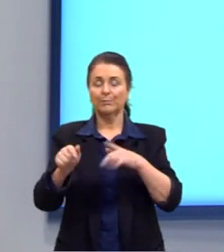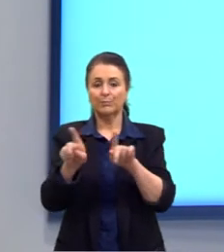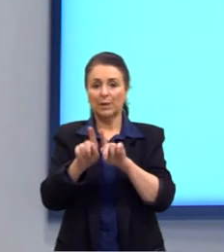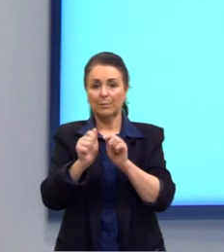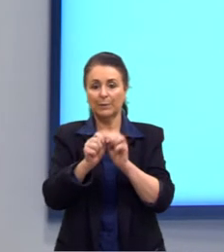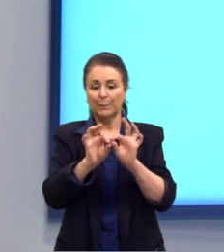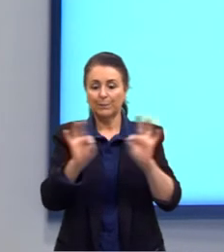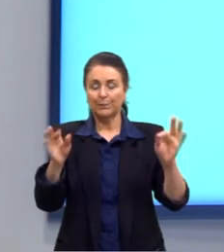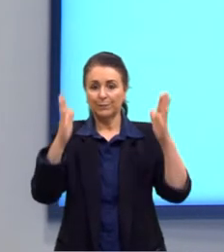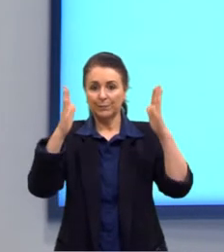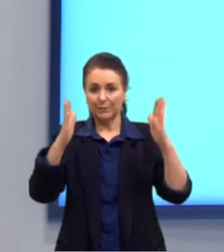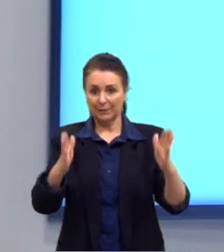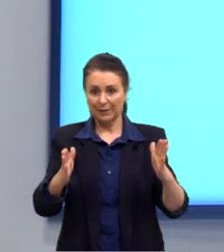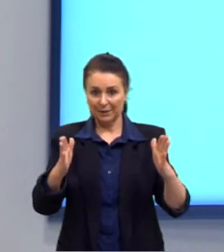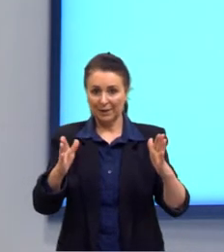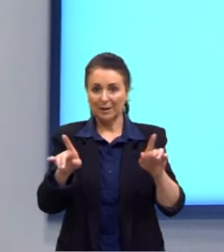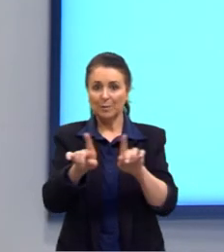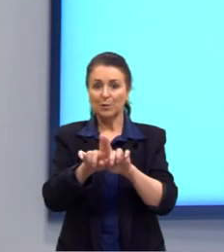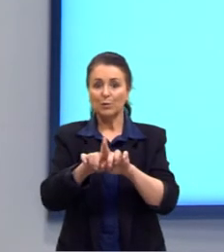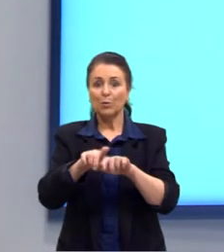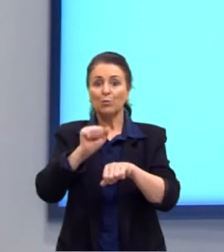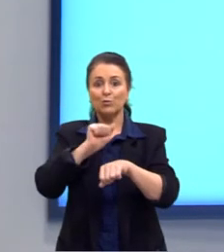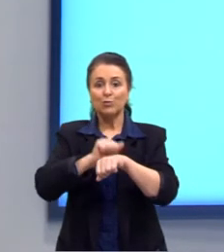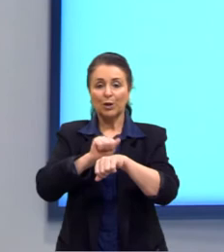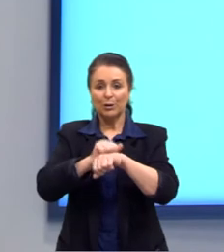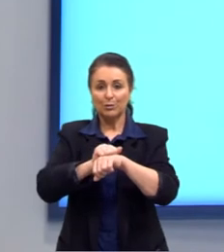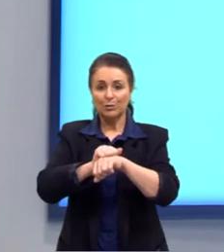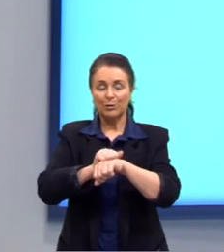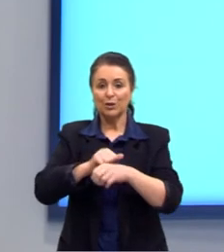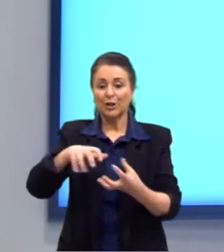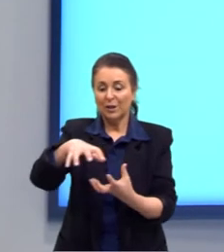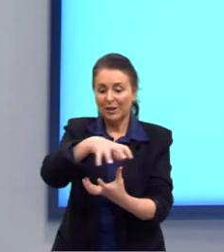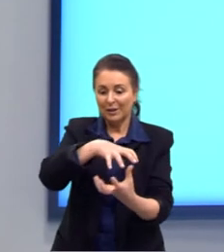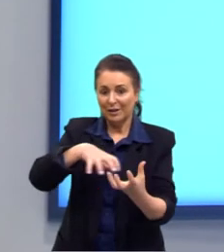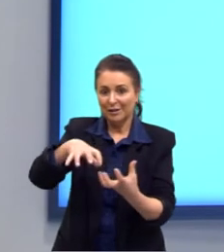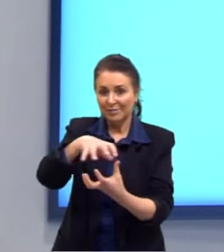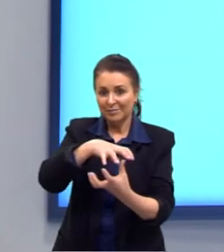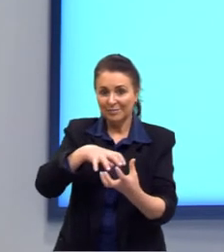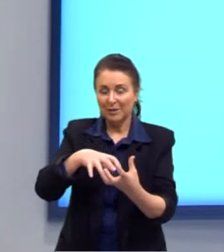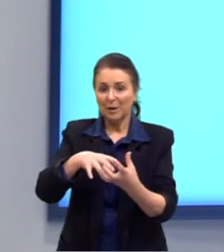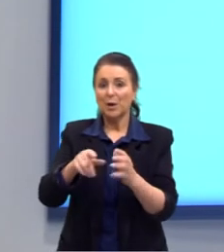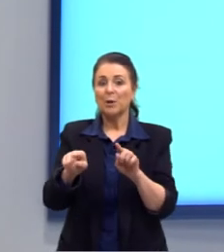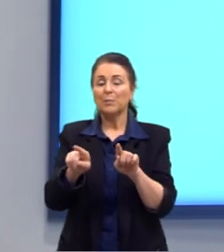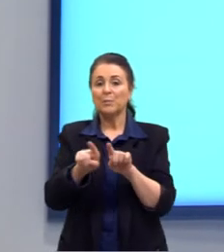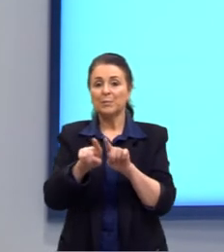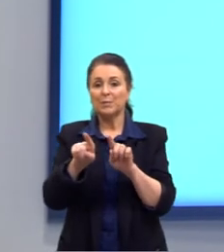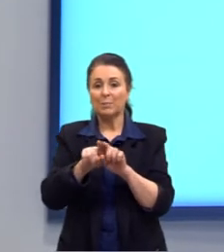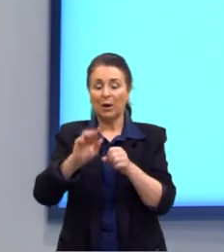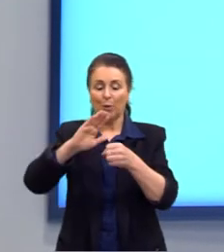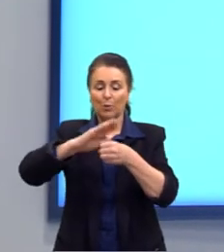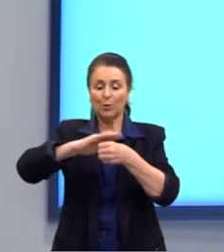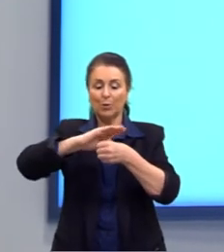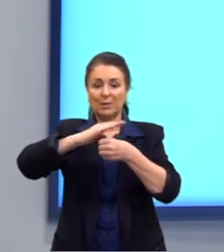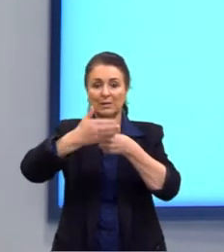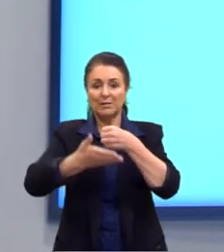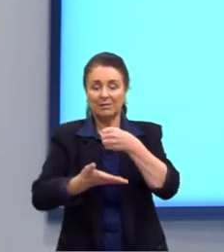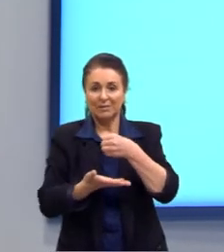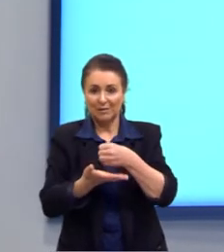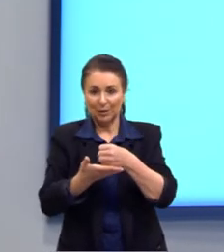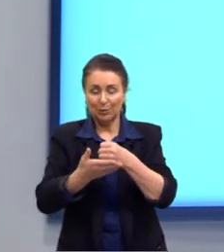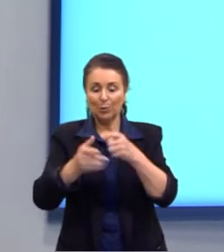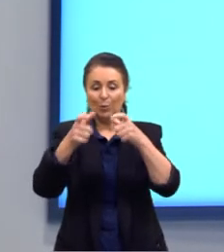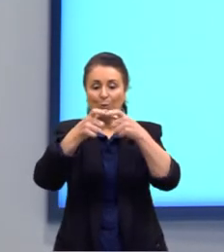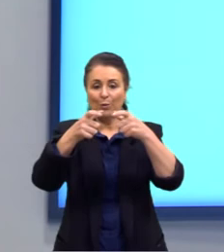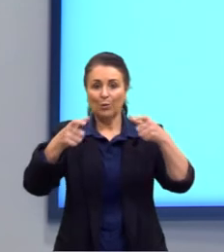sólidos de revolução. Os principais, então, são cilindro, cone e esfera. Nós podemos